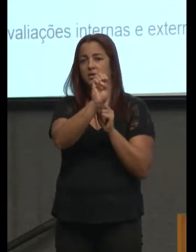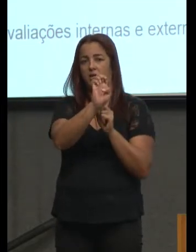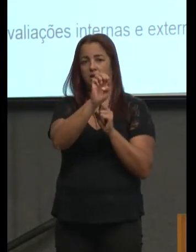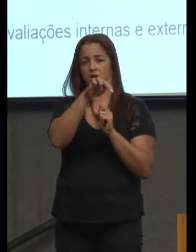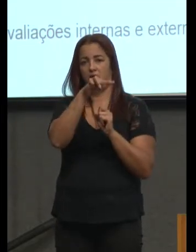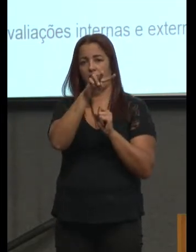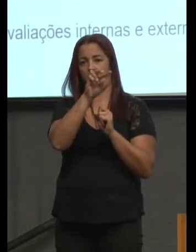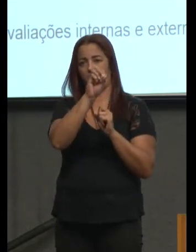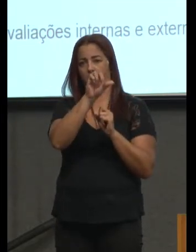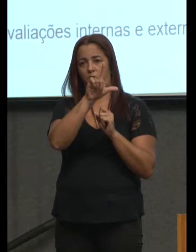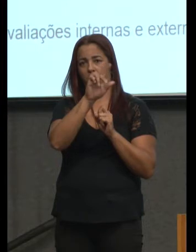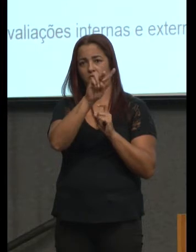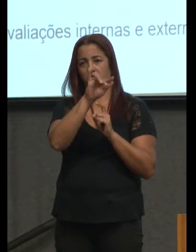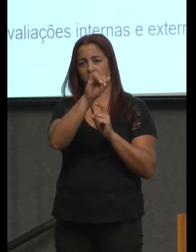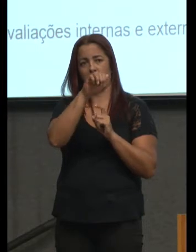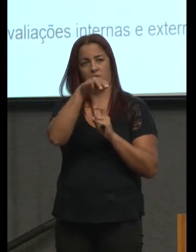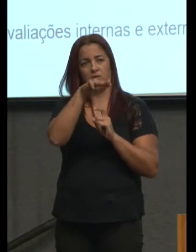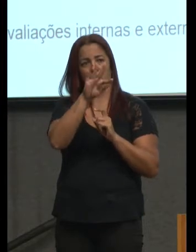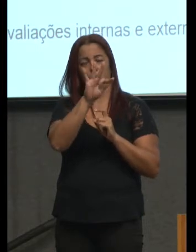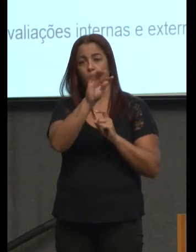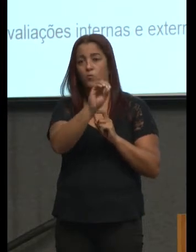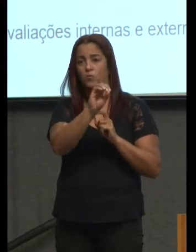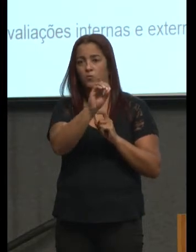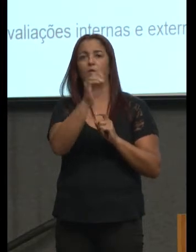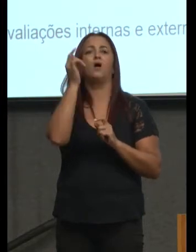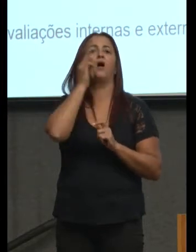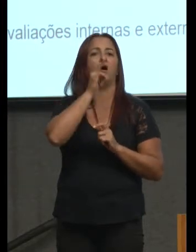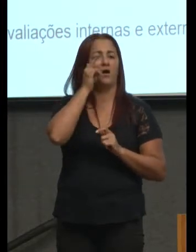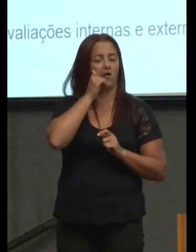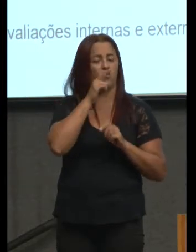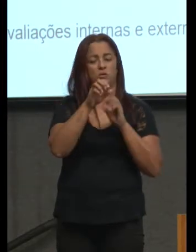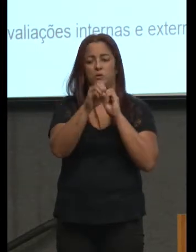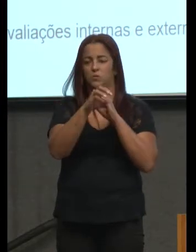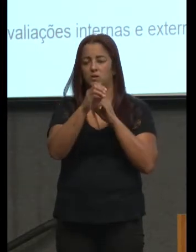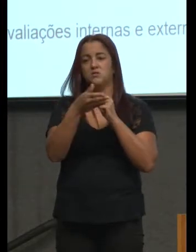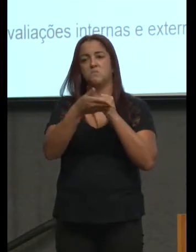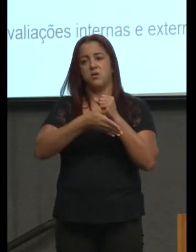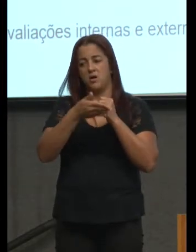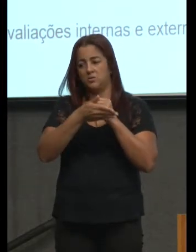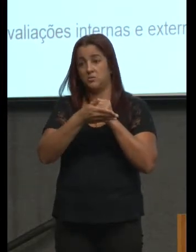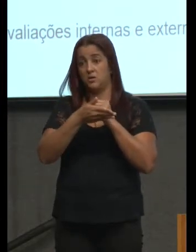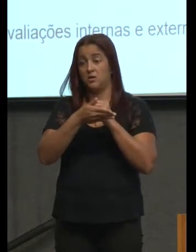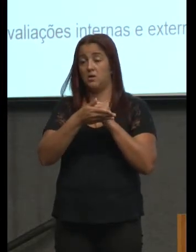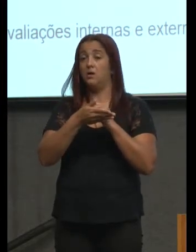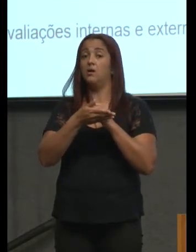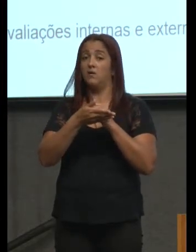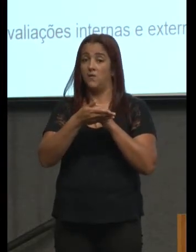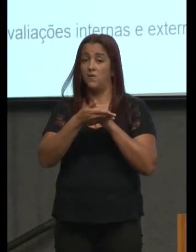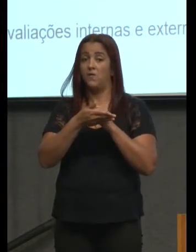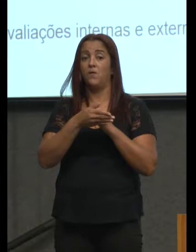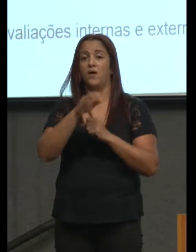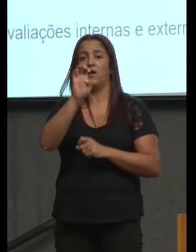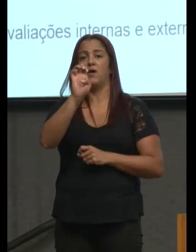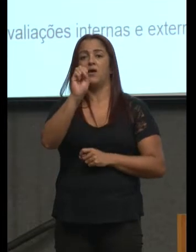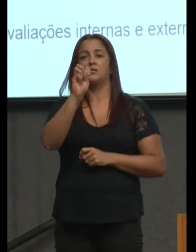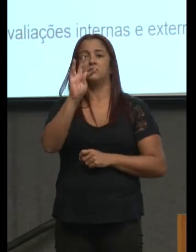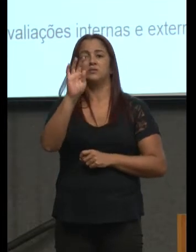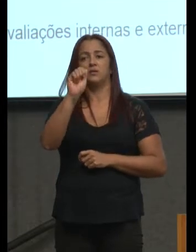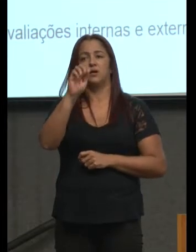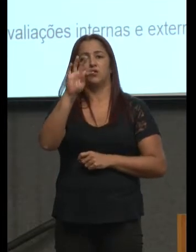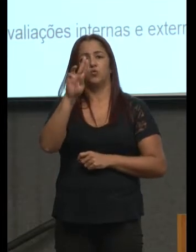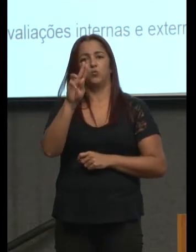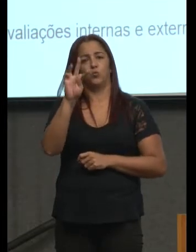na educação básica o estatuto que ela sempre teve a gente fala em desenvolvimento por exemplo de competências